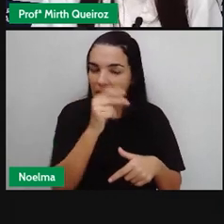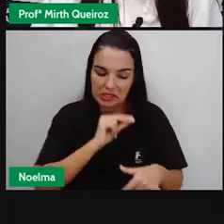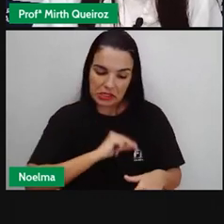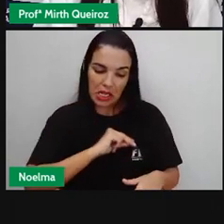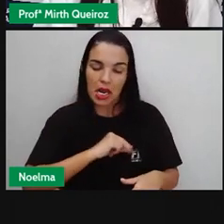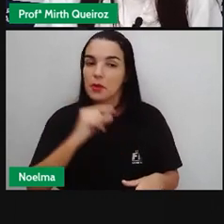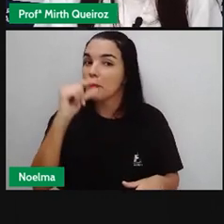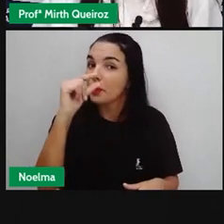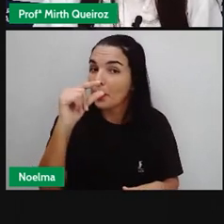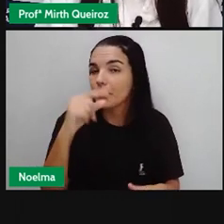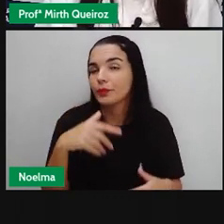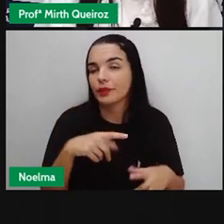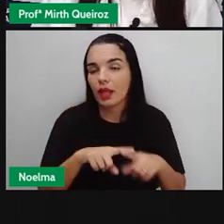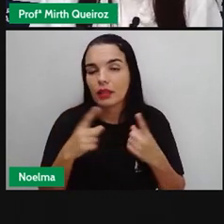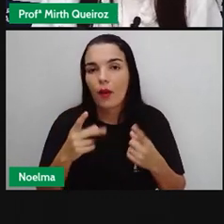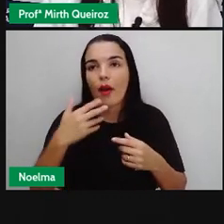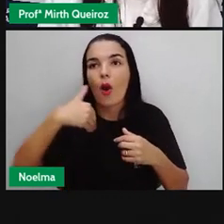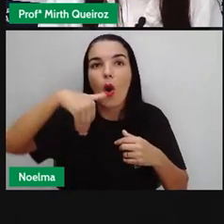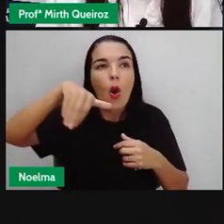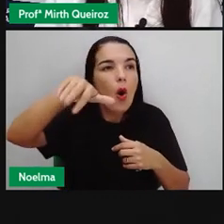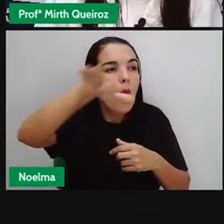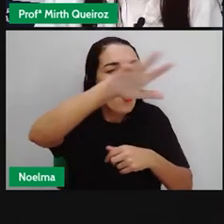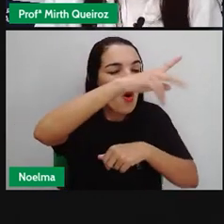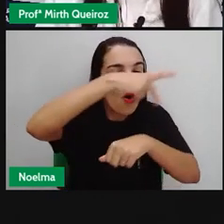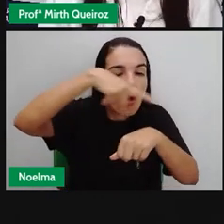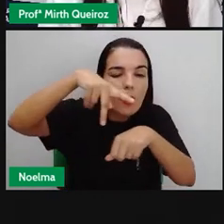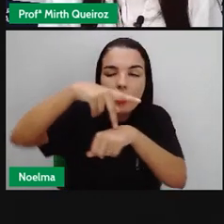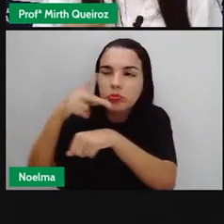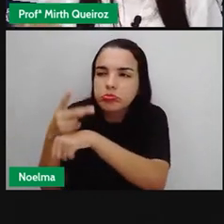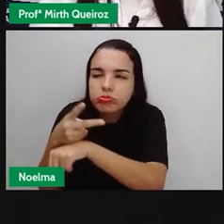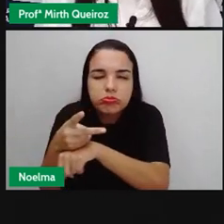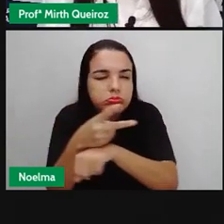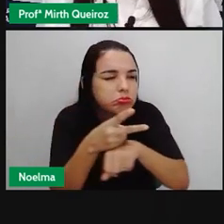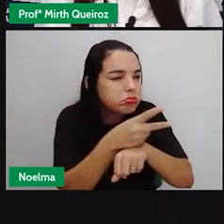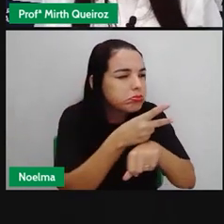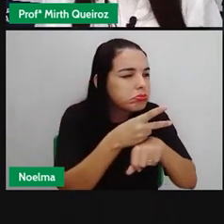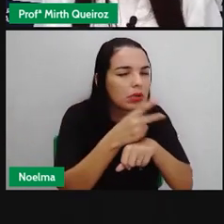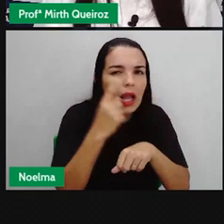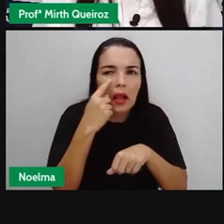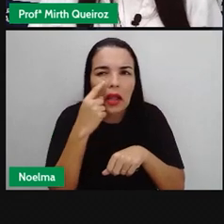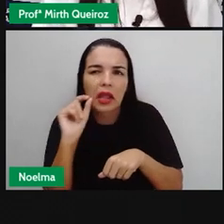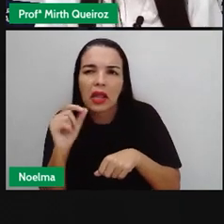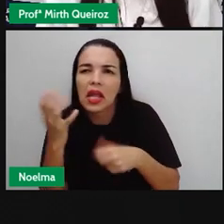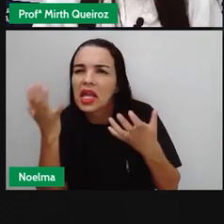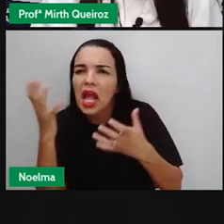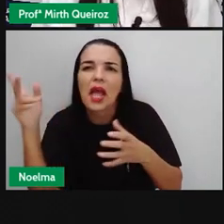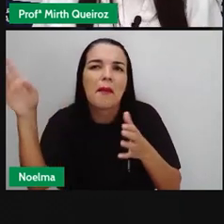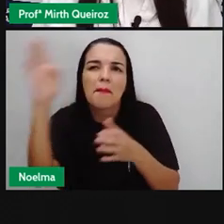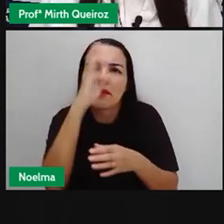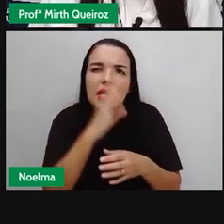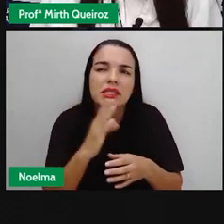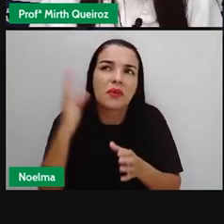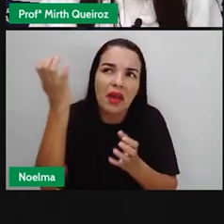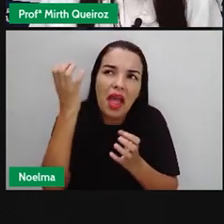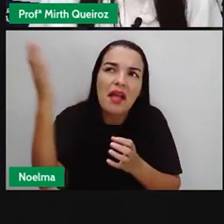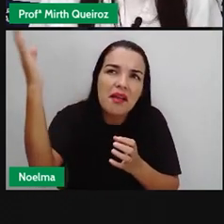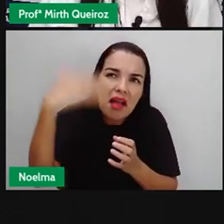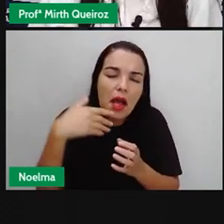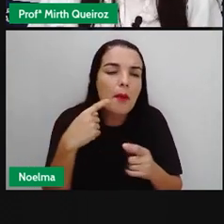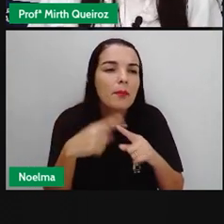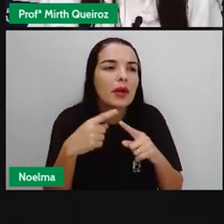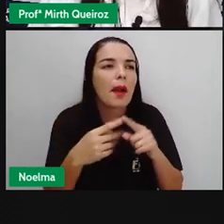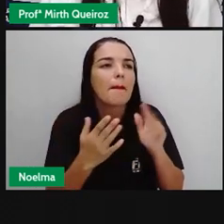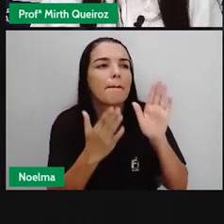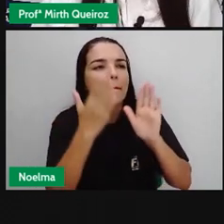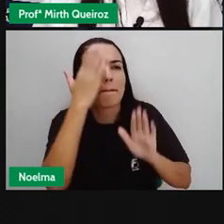a procurar pessoas de outros países para que processem ao Brasil, claro, com promessas de emprego,